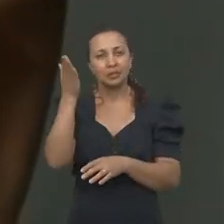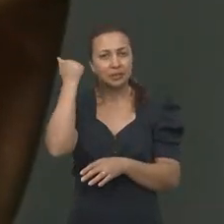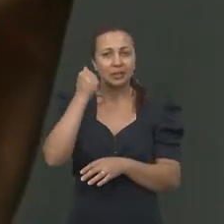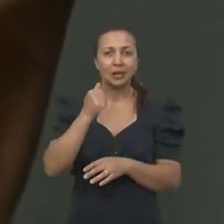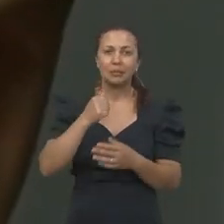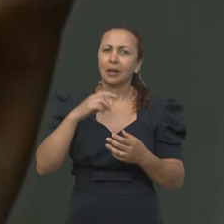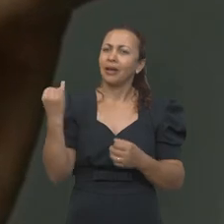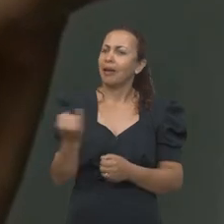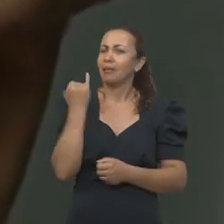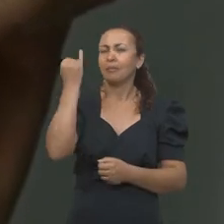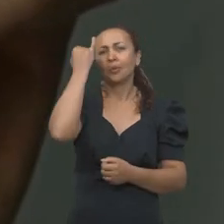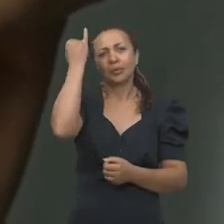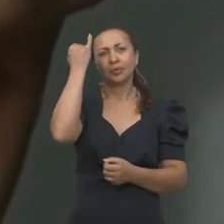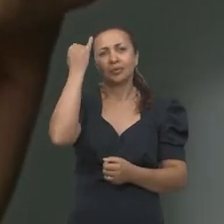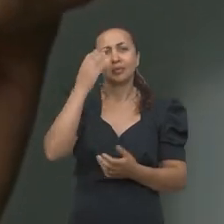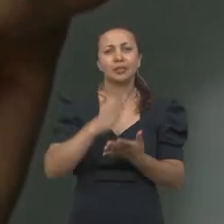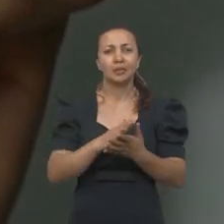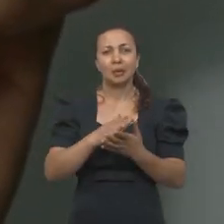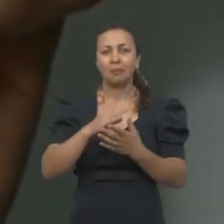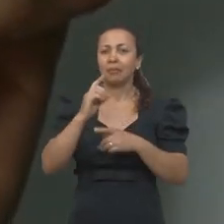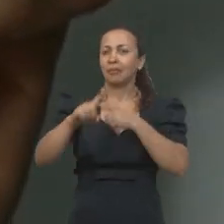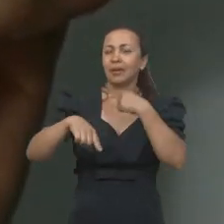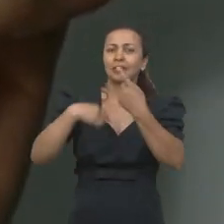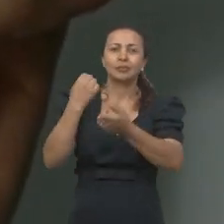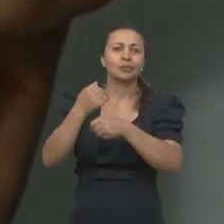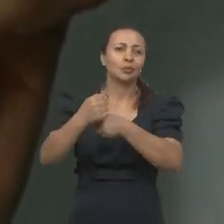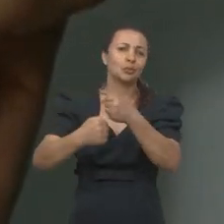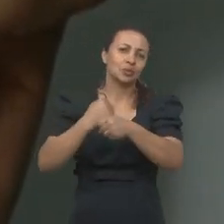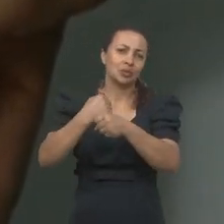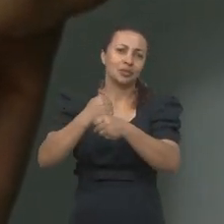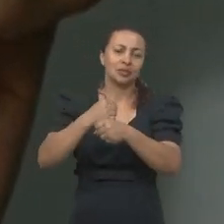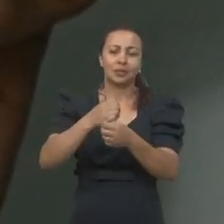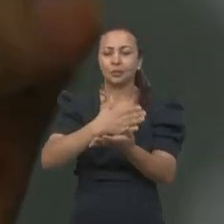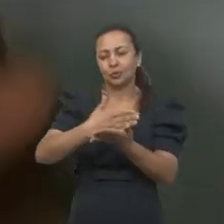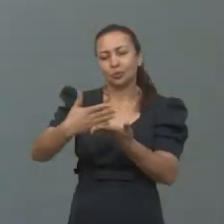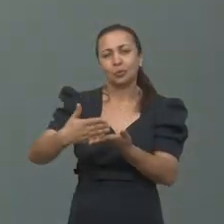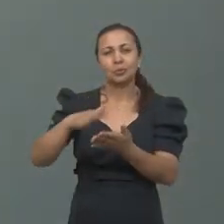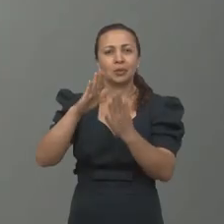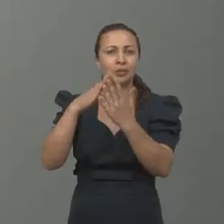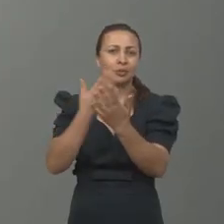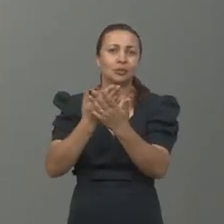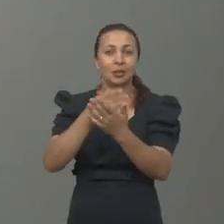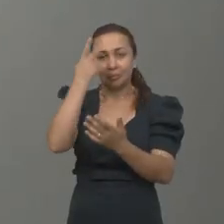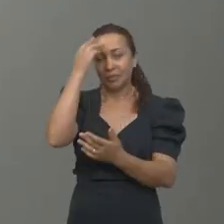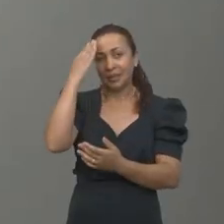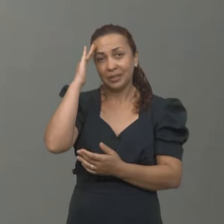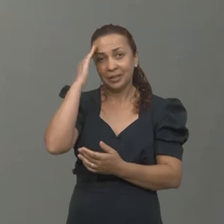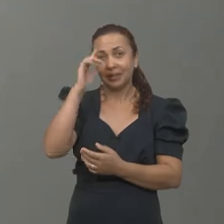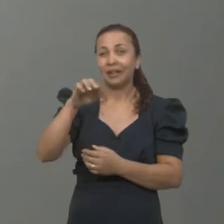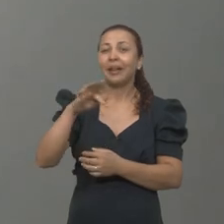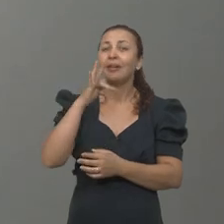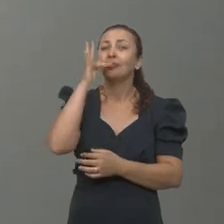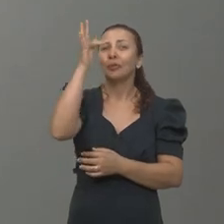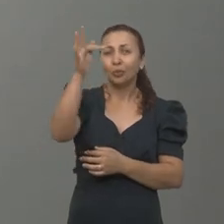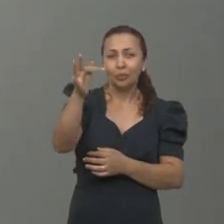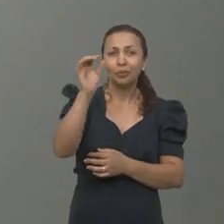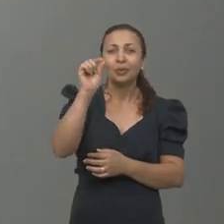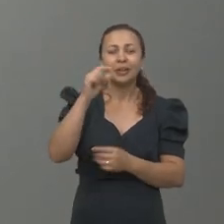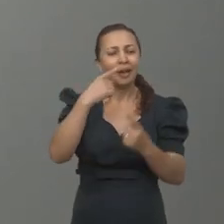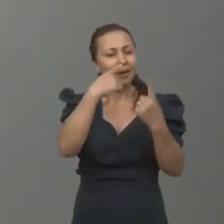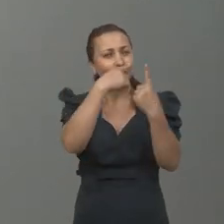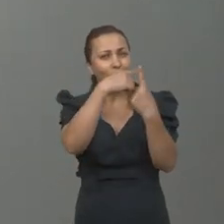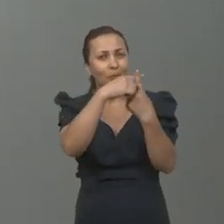gente sabe que é um precursor importante para os anos iniciais, para entender lá na frente o que é uma